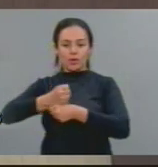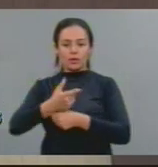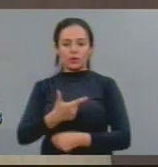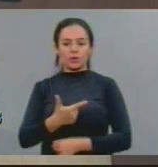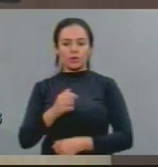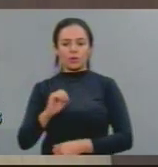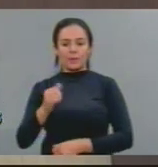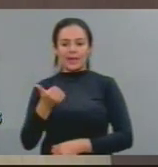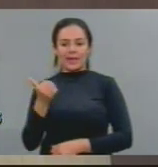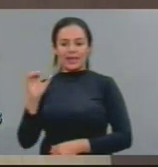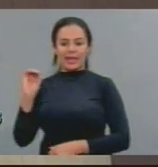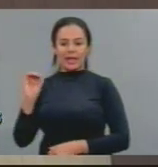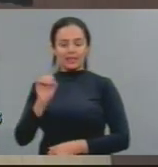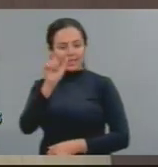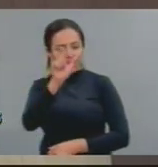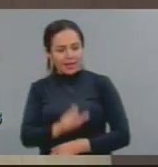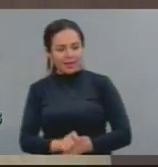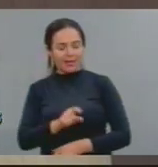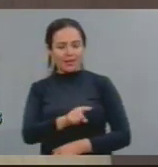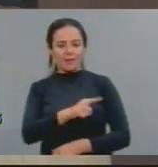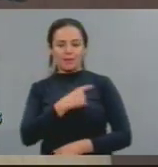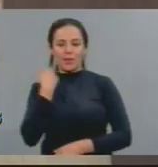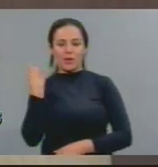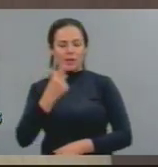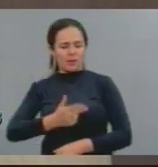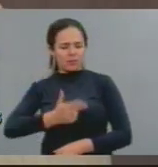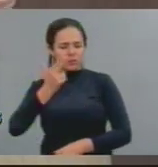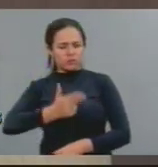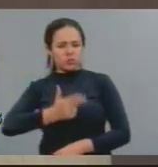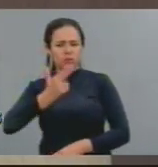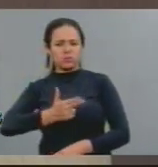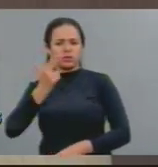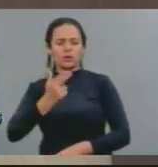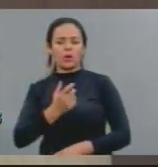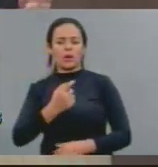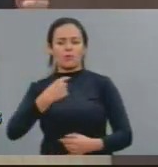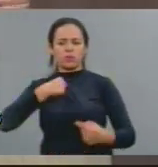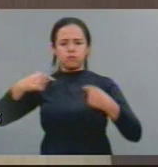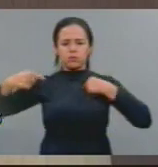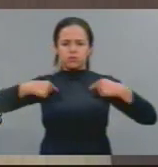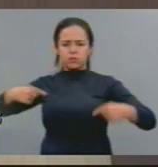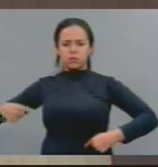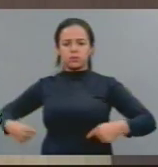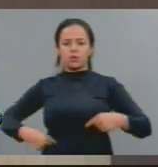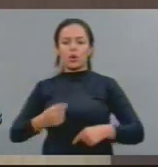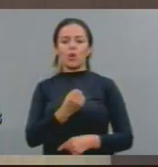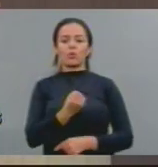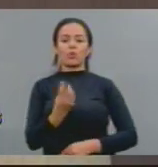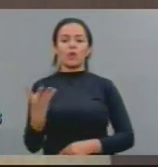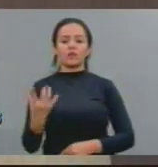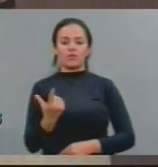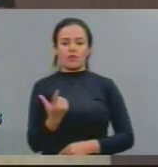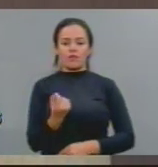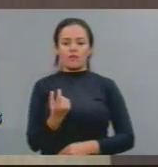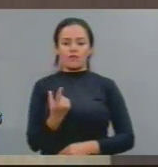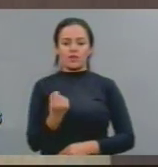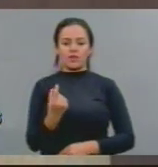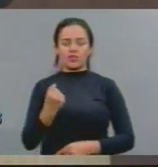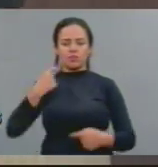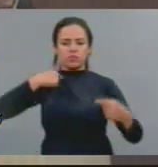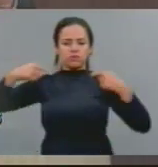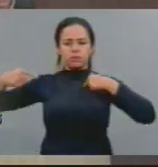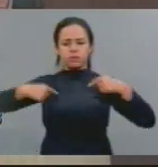assassinado com 20 tiros, covardes, tiros